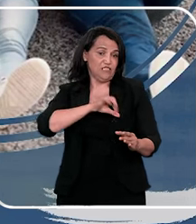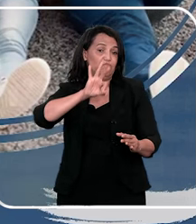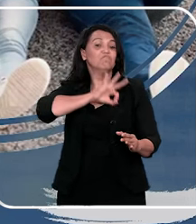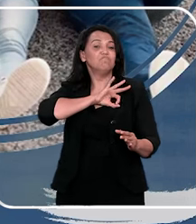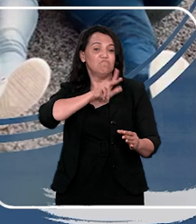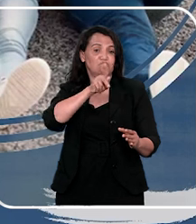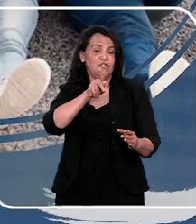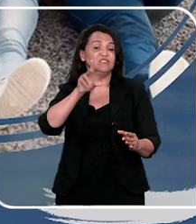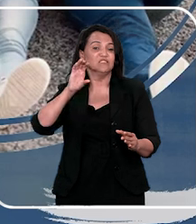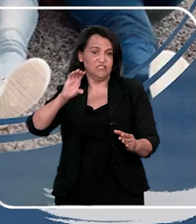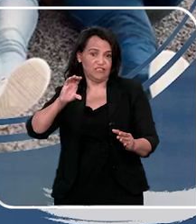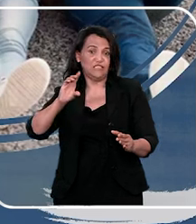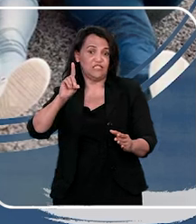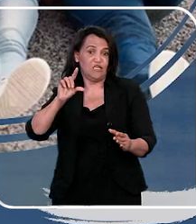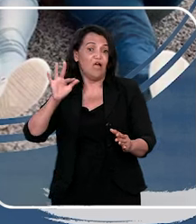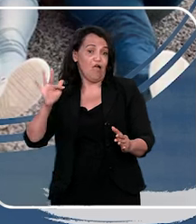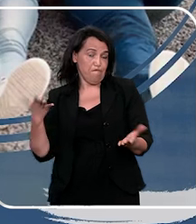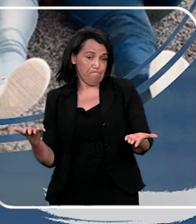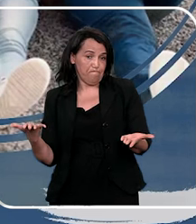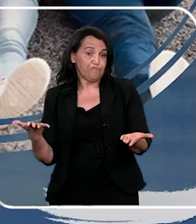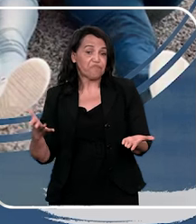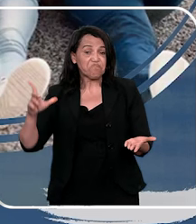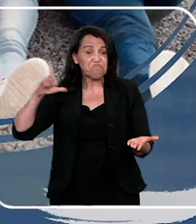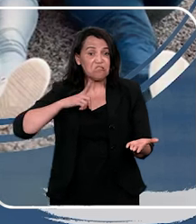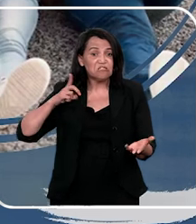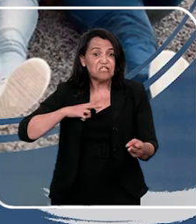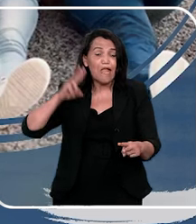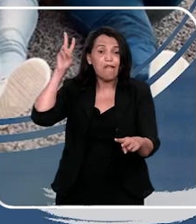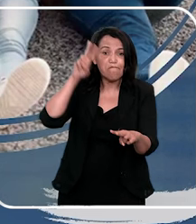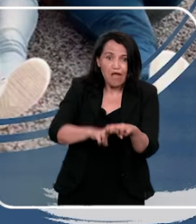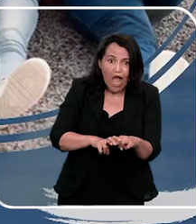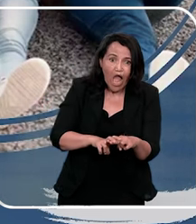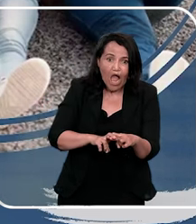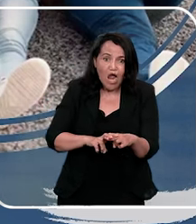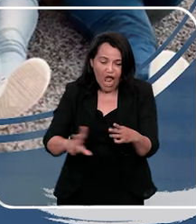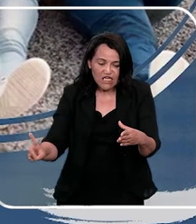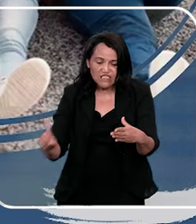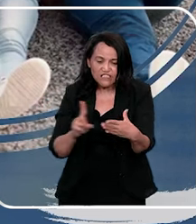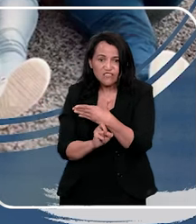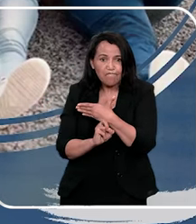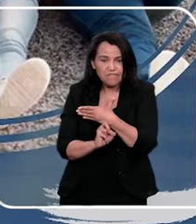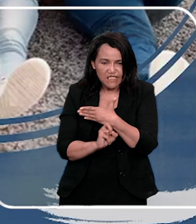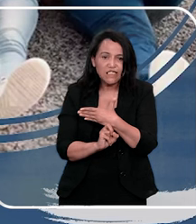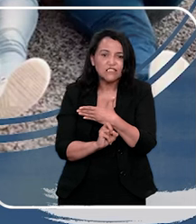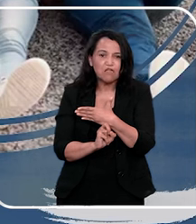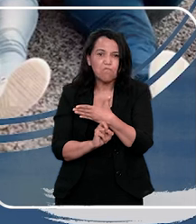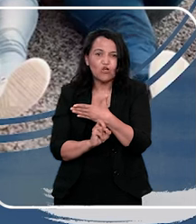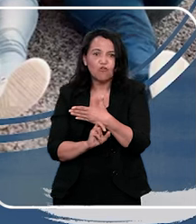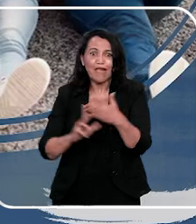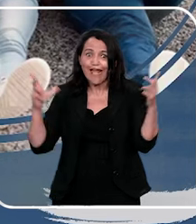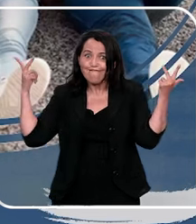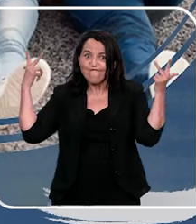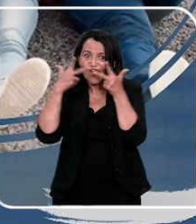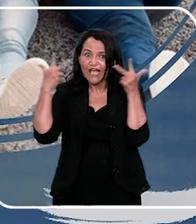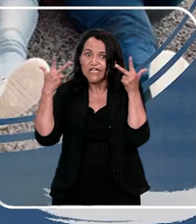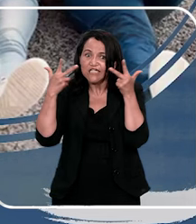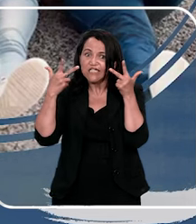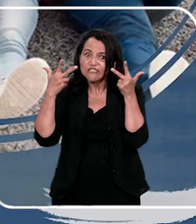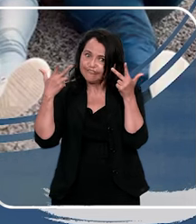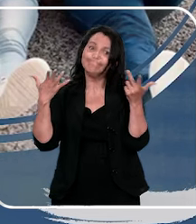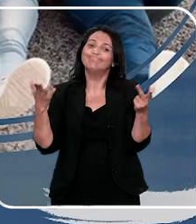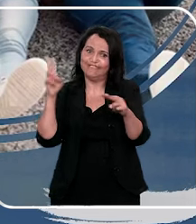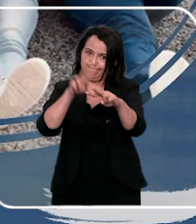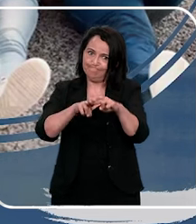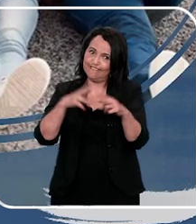vá direto na delegacia de polícia civil, o 190, dependendo de casos, que você tem certeza, tem cárcere privado, tem diversos casos aí,